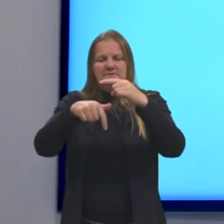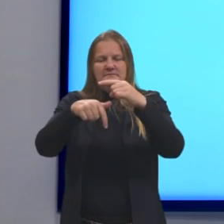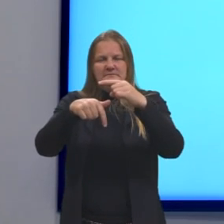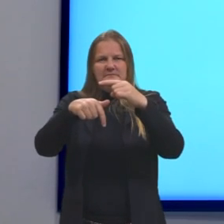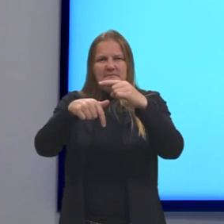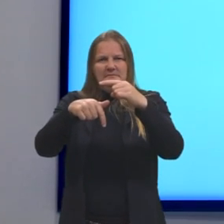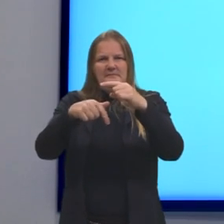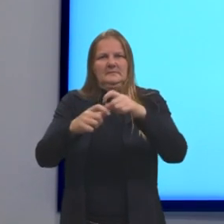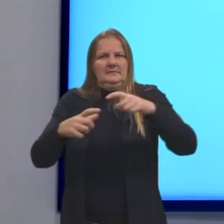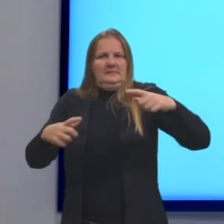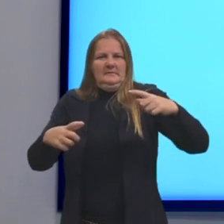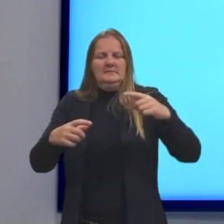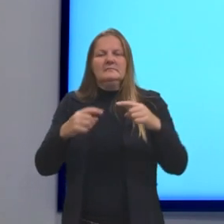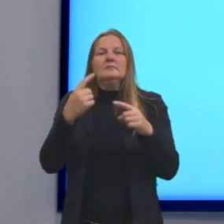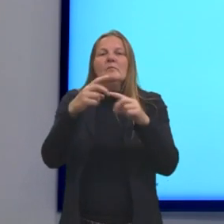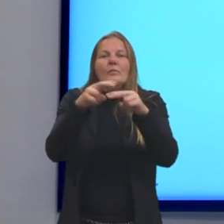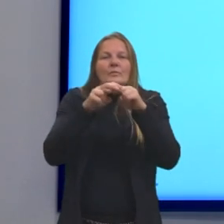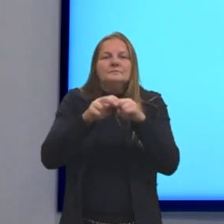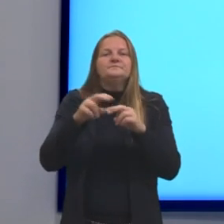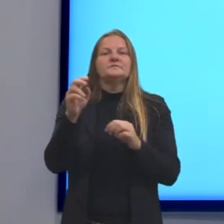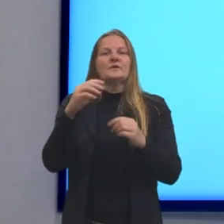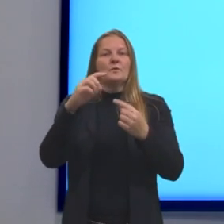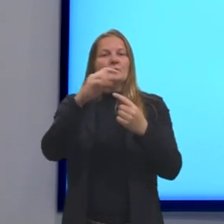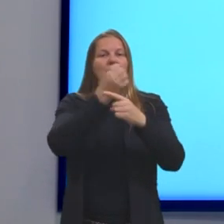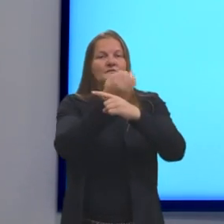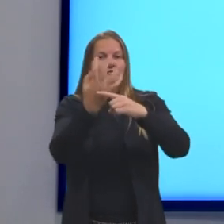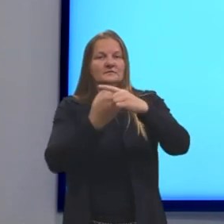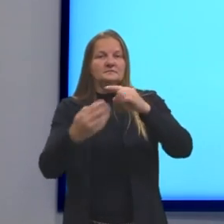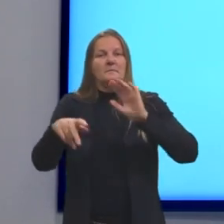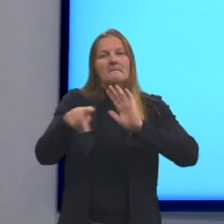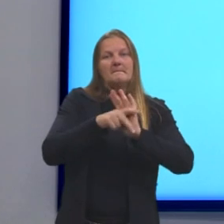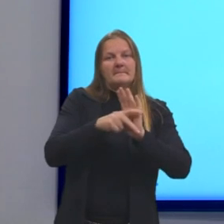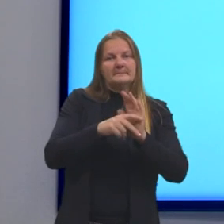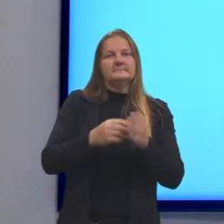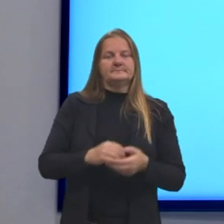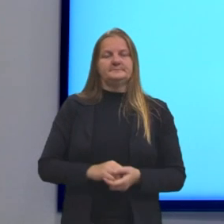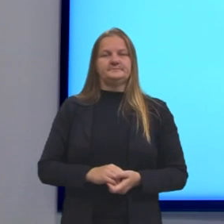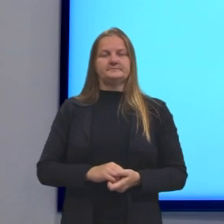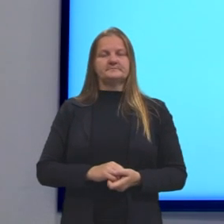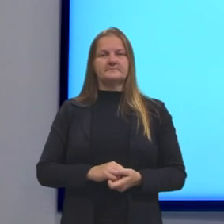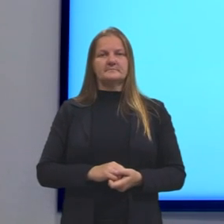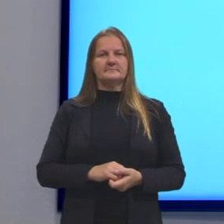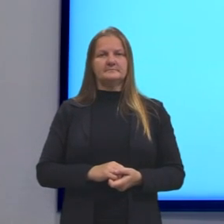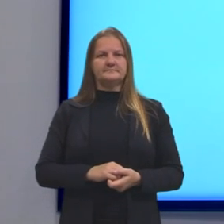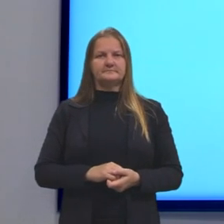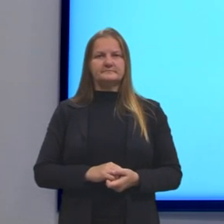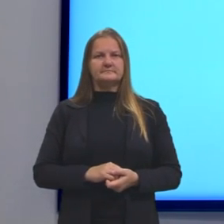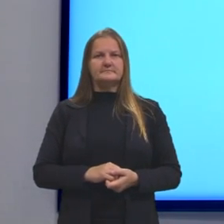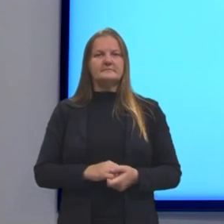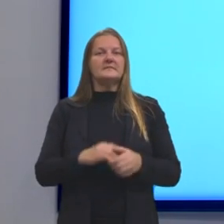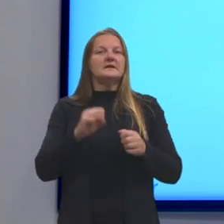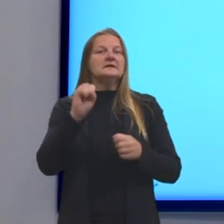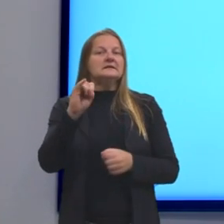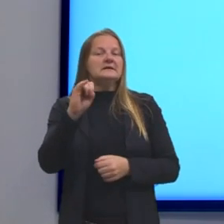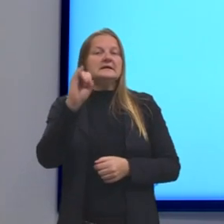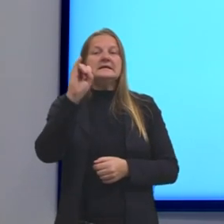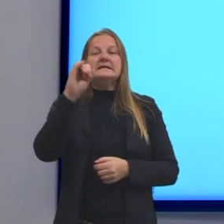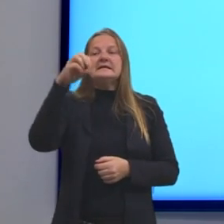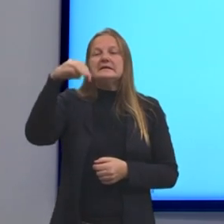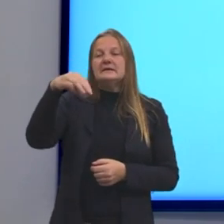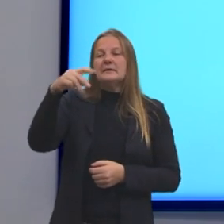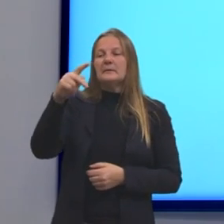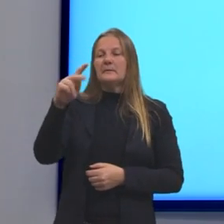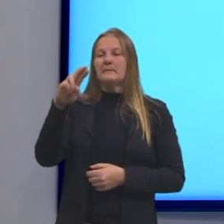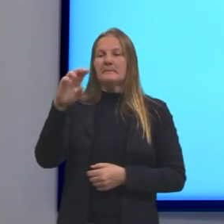que o denominador. Representa, então, um valor menor do que o inteiro. Já a fração imprópria